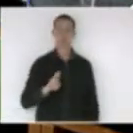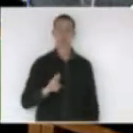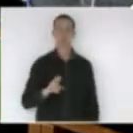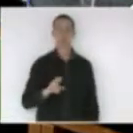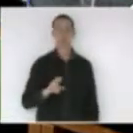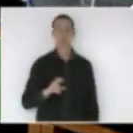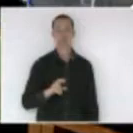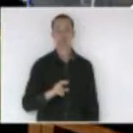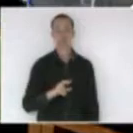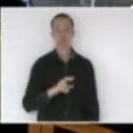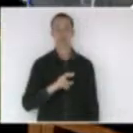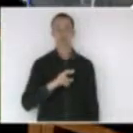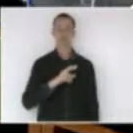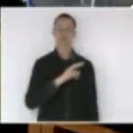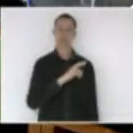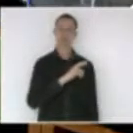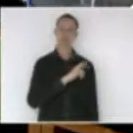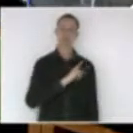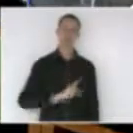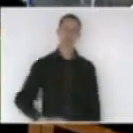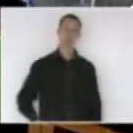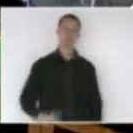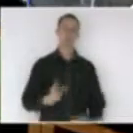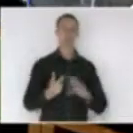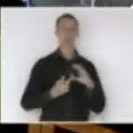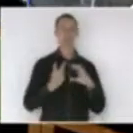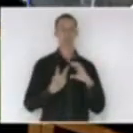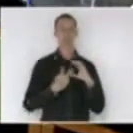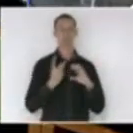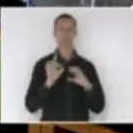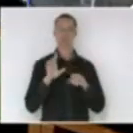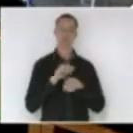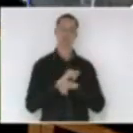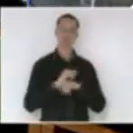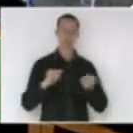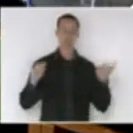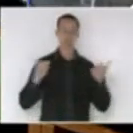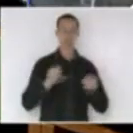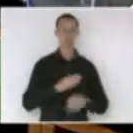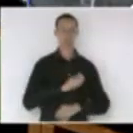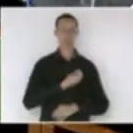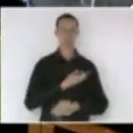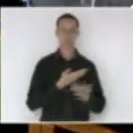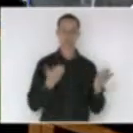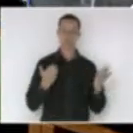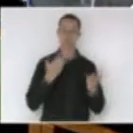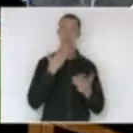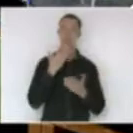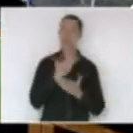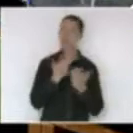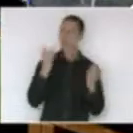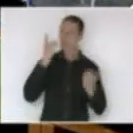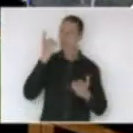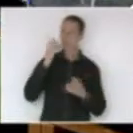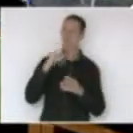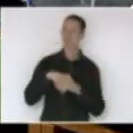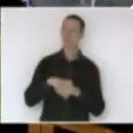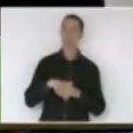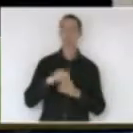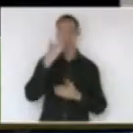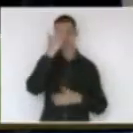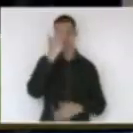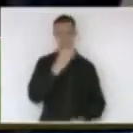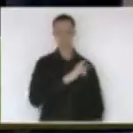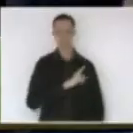Maestre para receber então nós queremos só fazer esse registro e pedir o voto de todos os deputados dessa casa muito obrigado senhor presidente